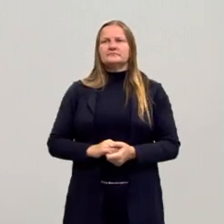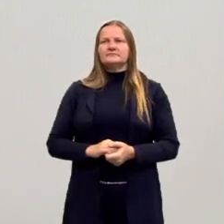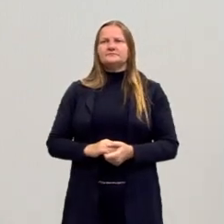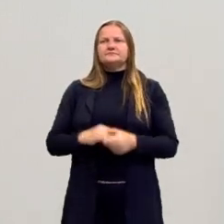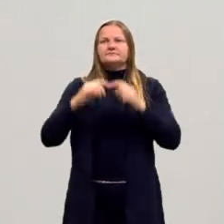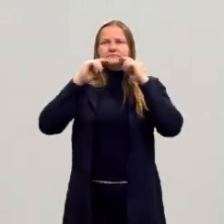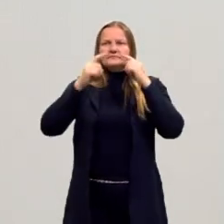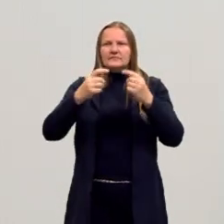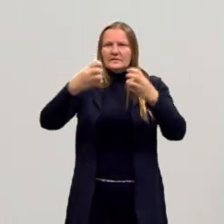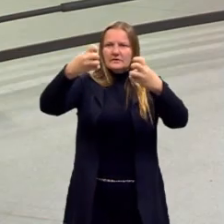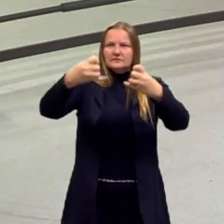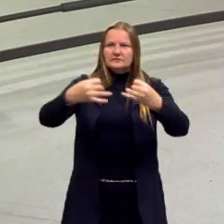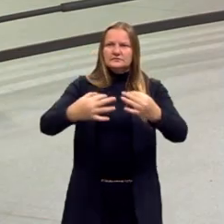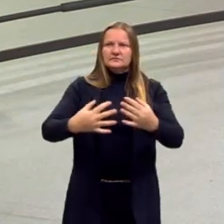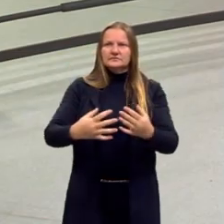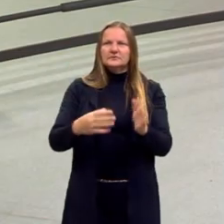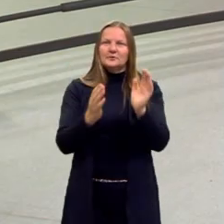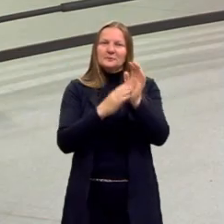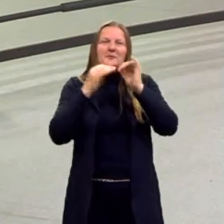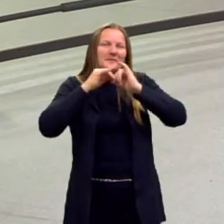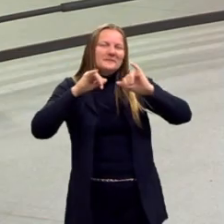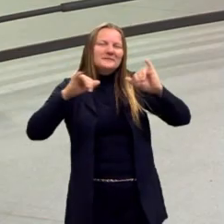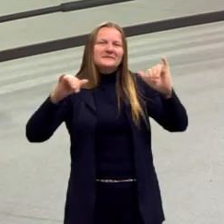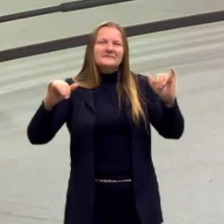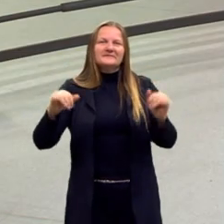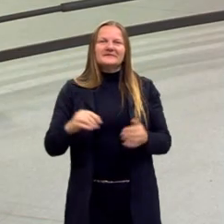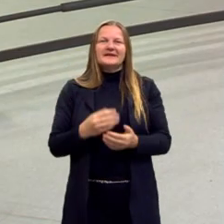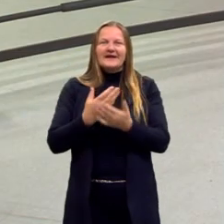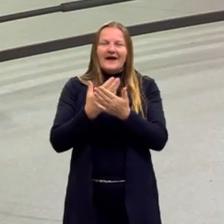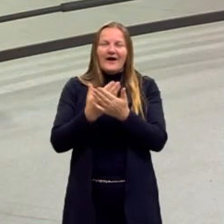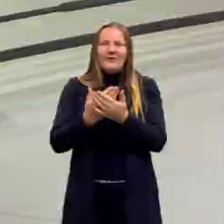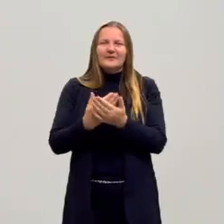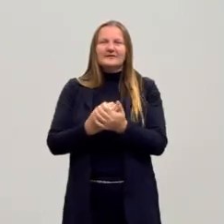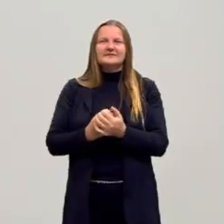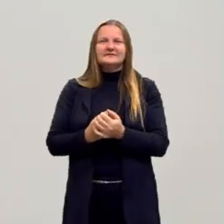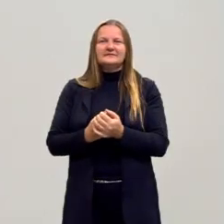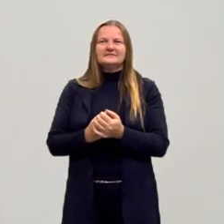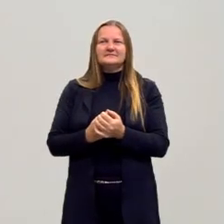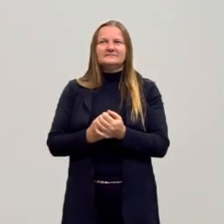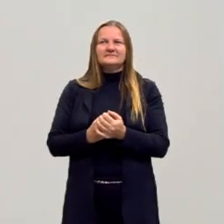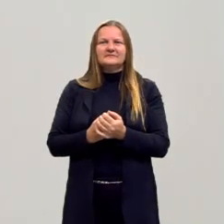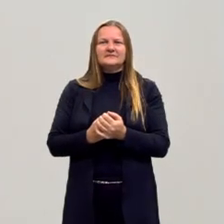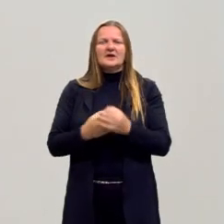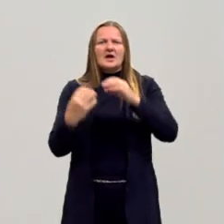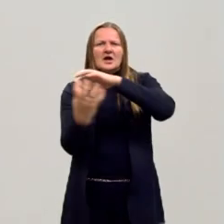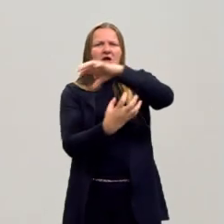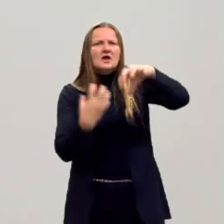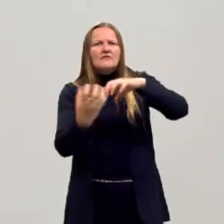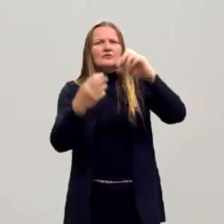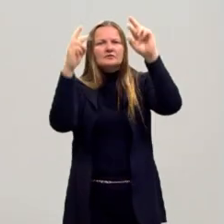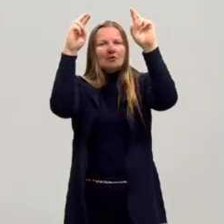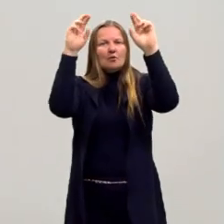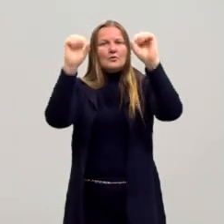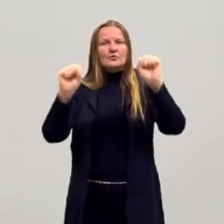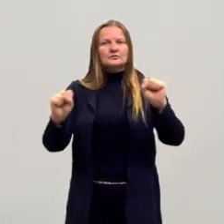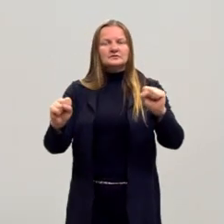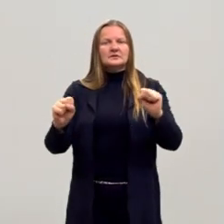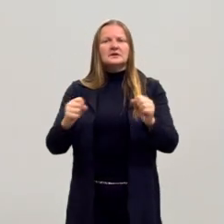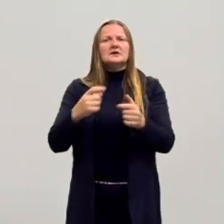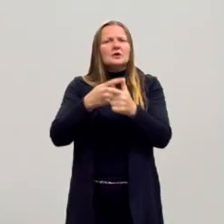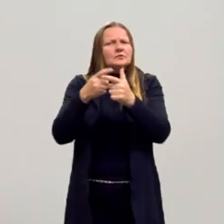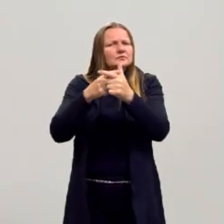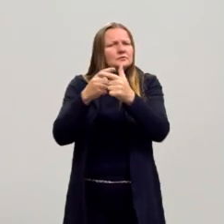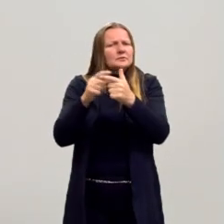crítica, já vou aproveitar e fazer uma propaganda da minha aula sobre a Revolução Russa, em que a gente pegou aquele